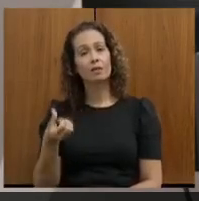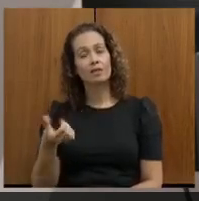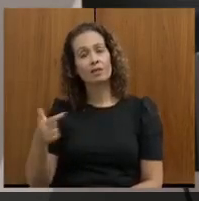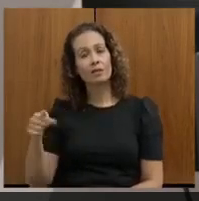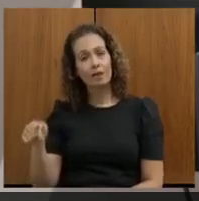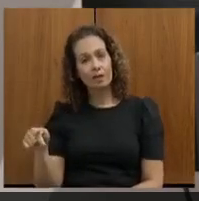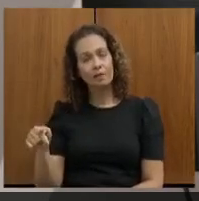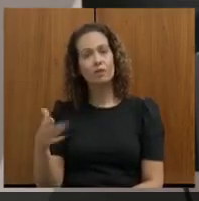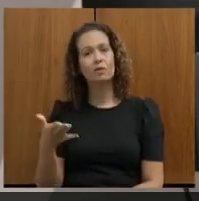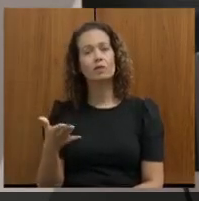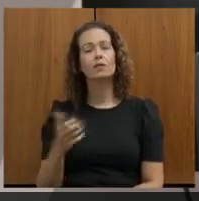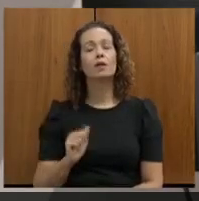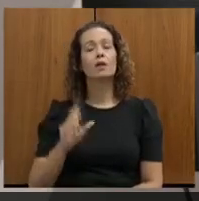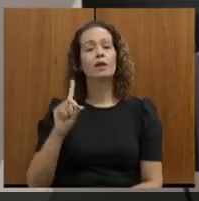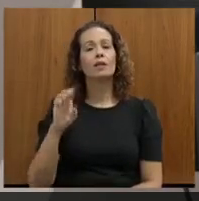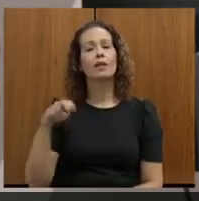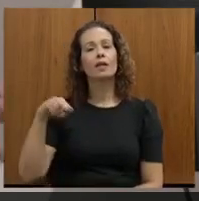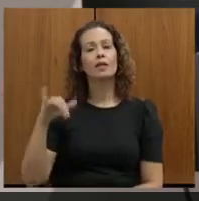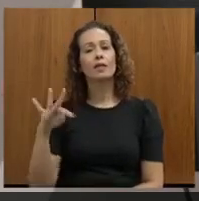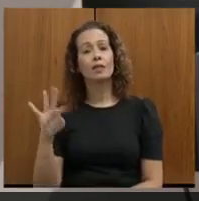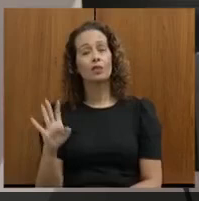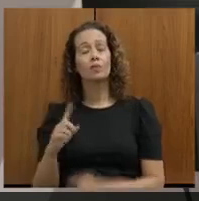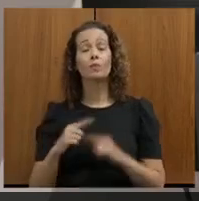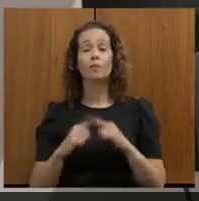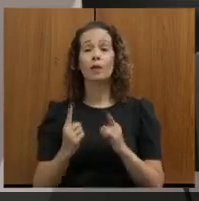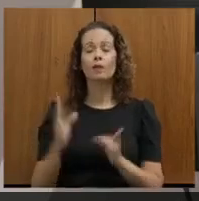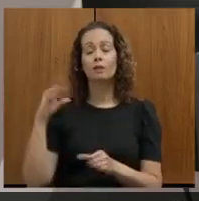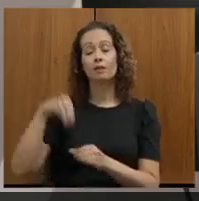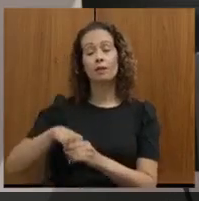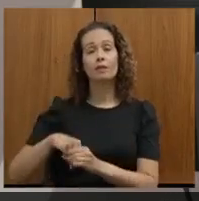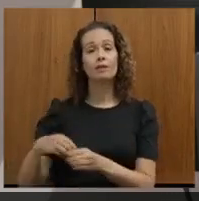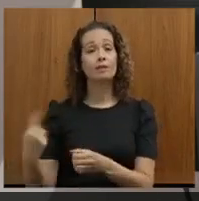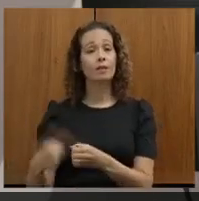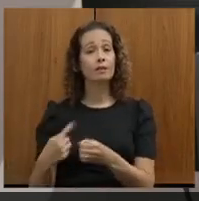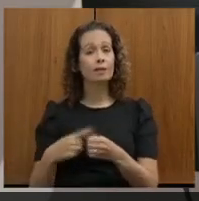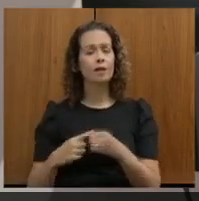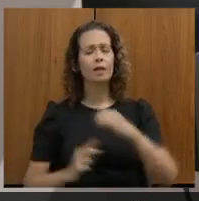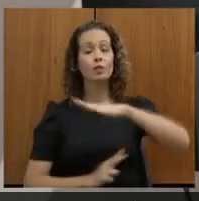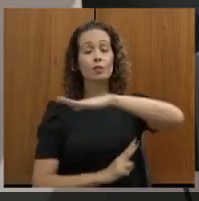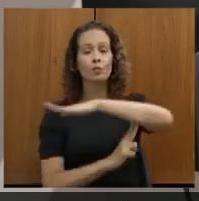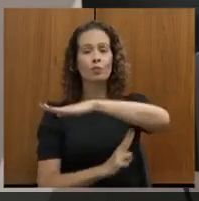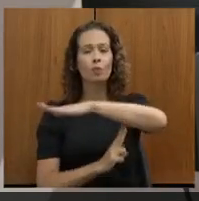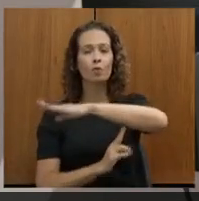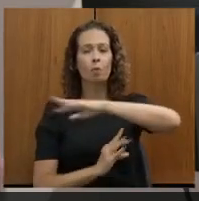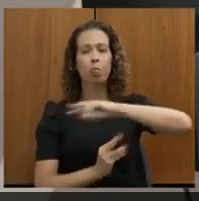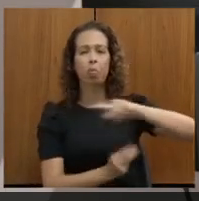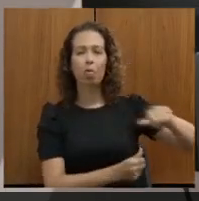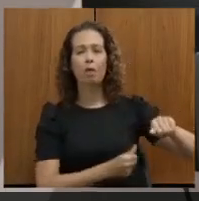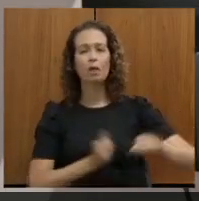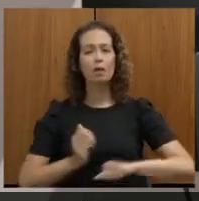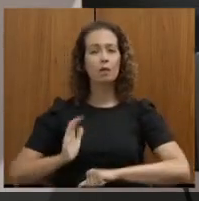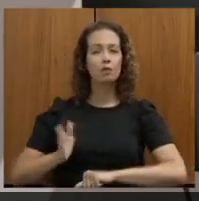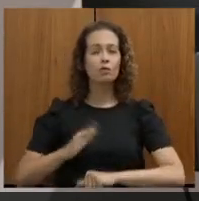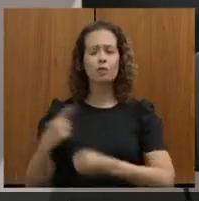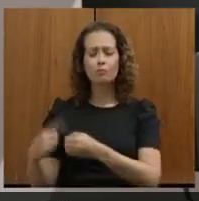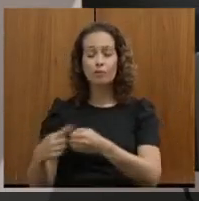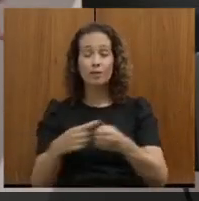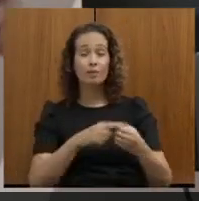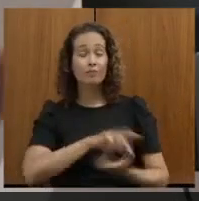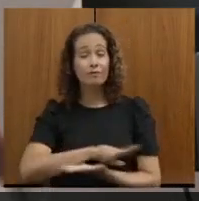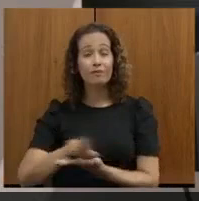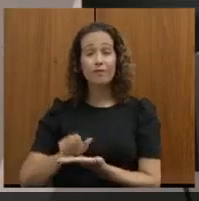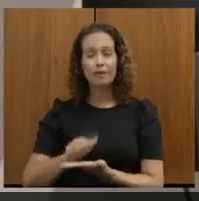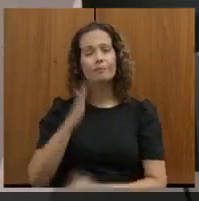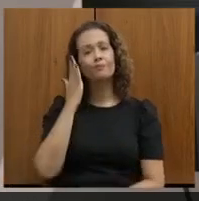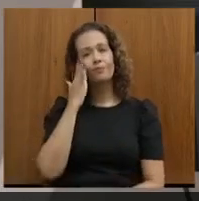cabe ao DENIT, mas a parte interna da cidade, várias pontes foram destruídas em vários municípios. Eu sei que a